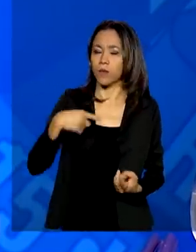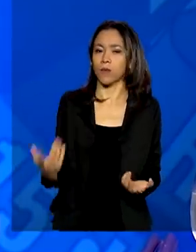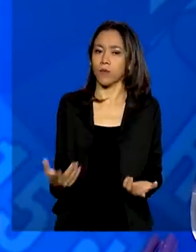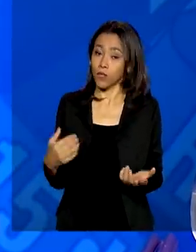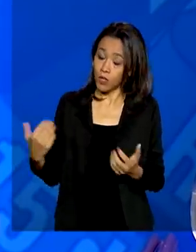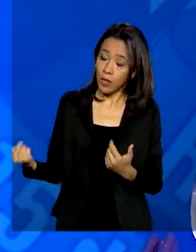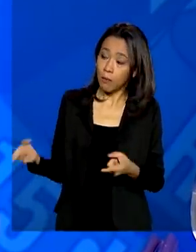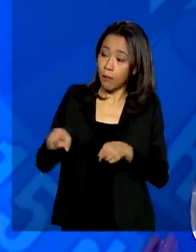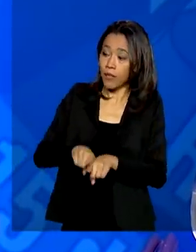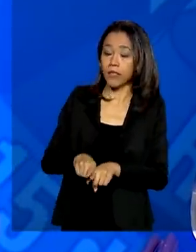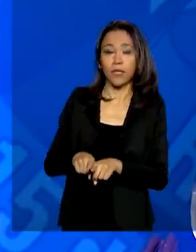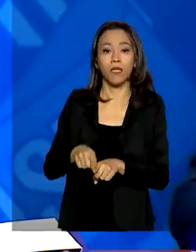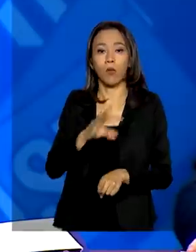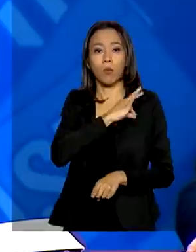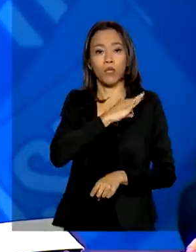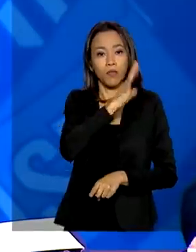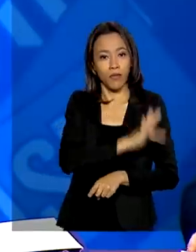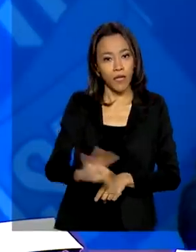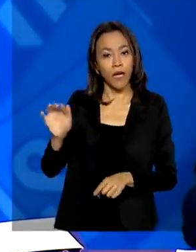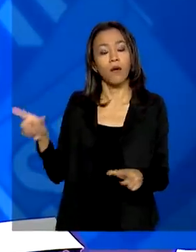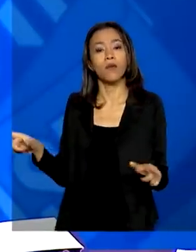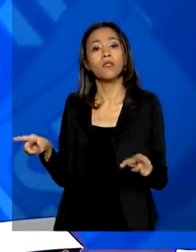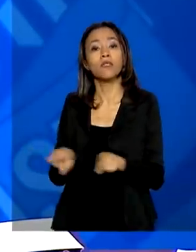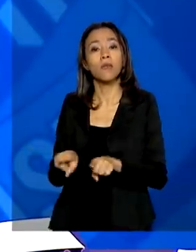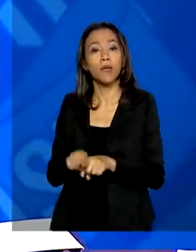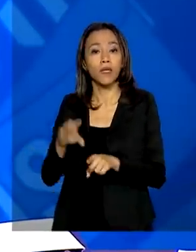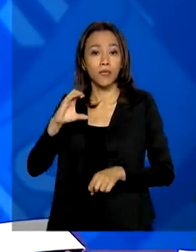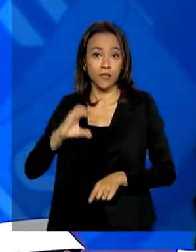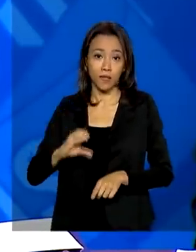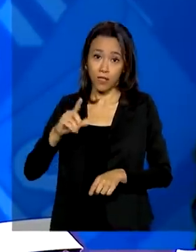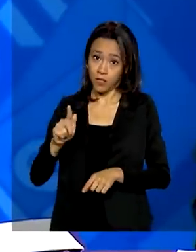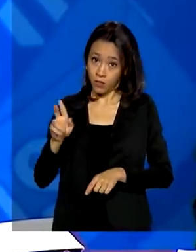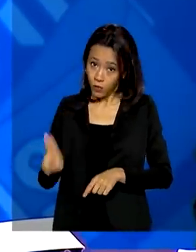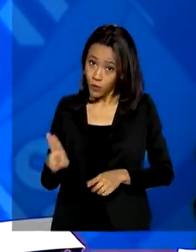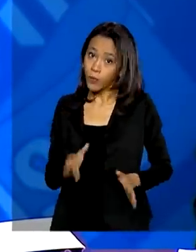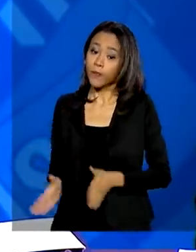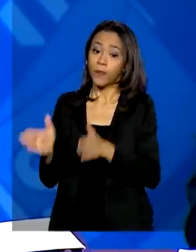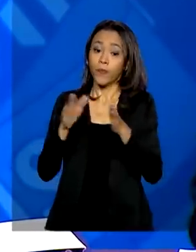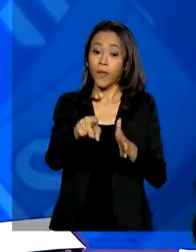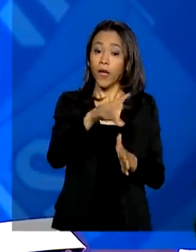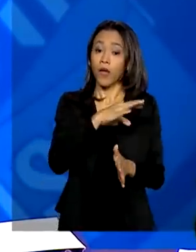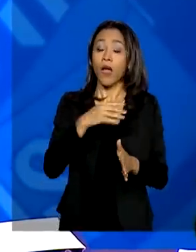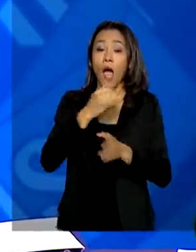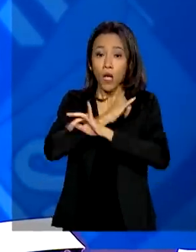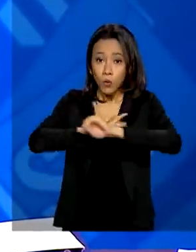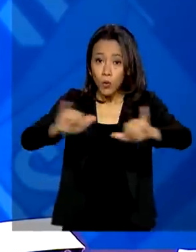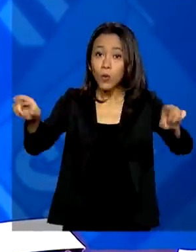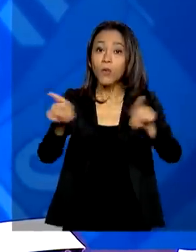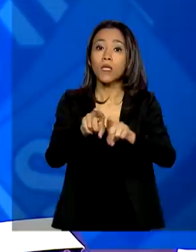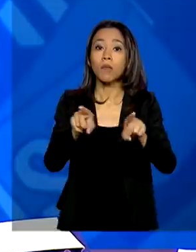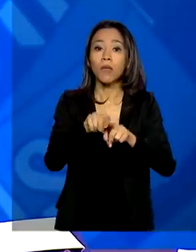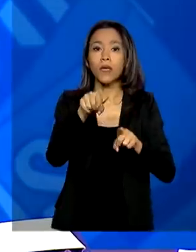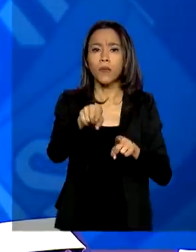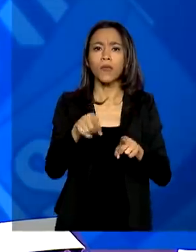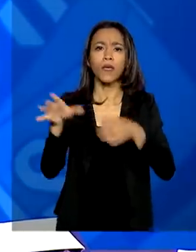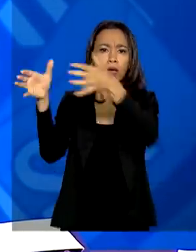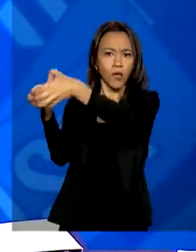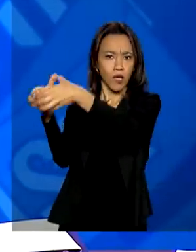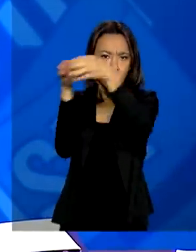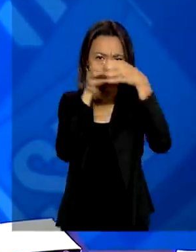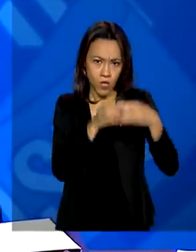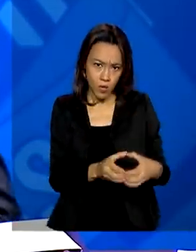Geral da União e a Polícia Federal. O governo federal também anunciou nesta quinta-feira a repatriação de mais um grupo de